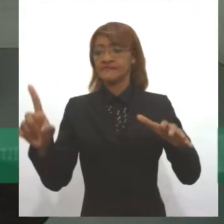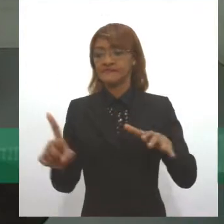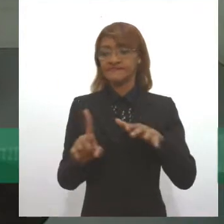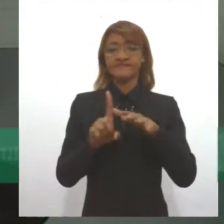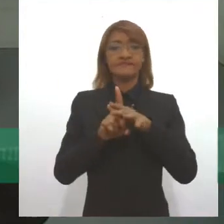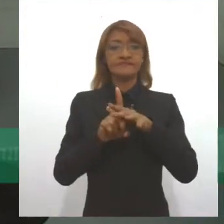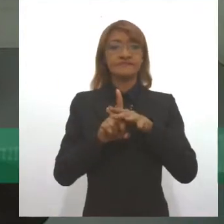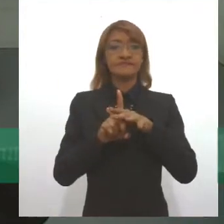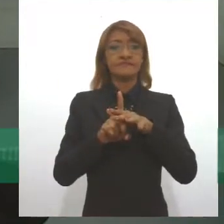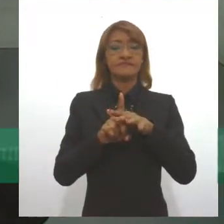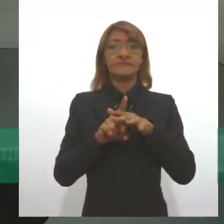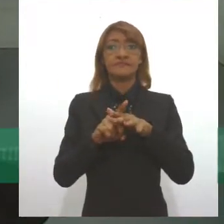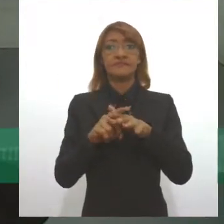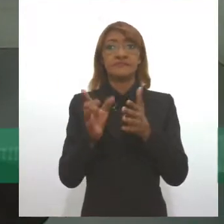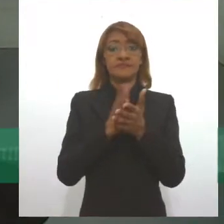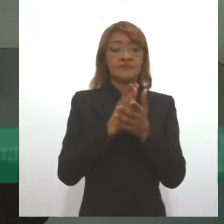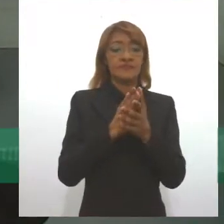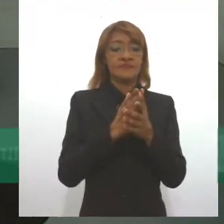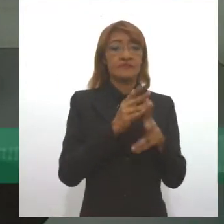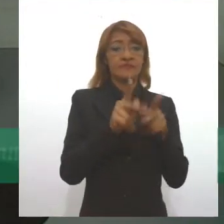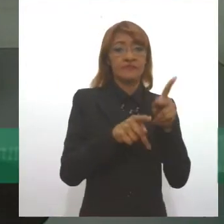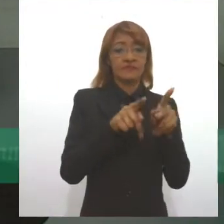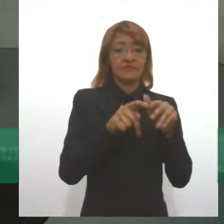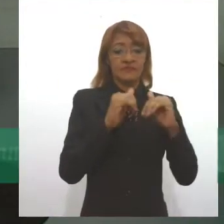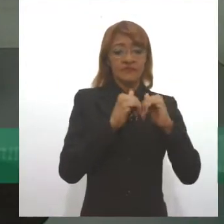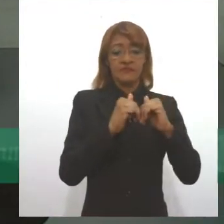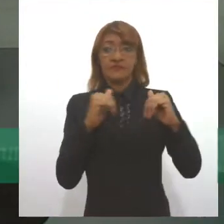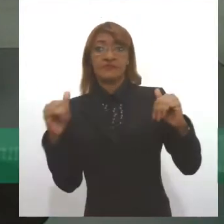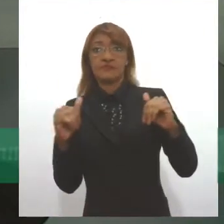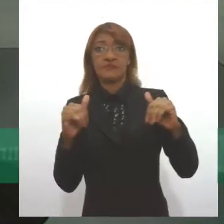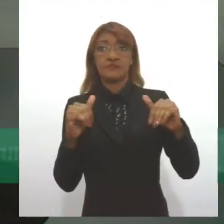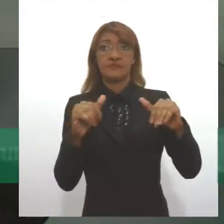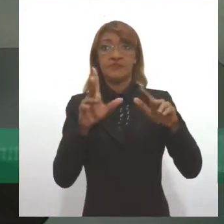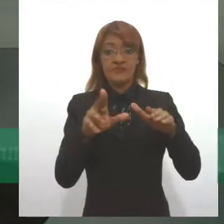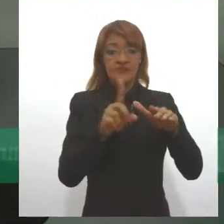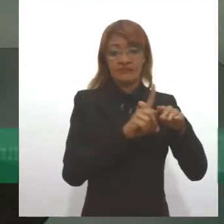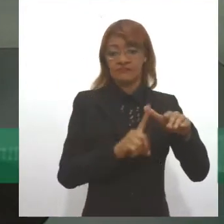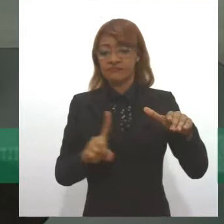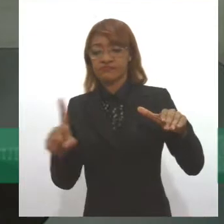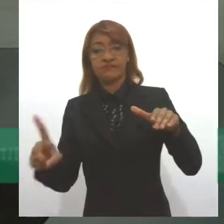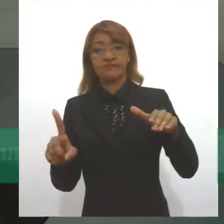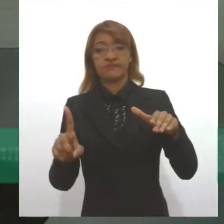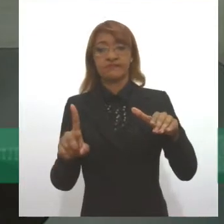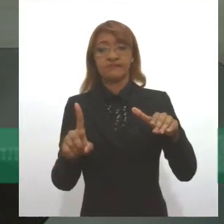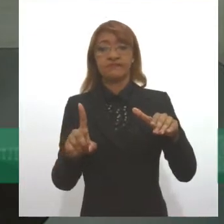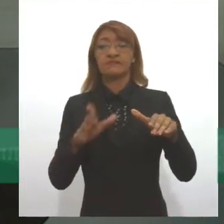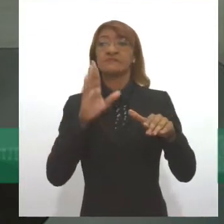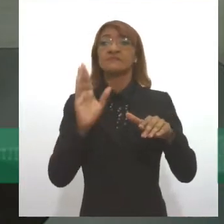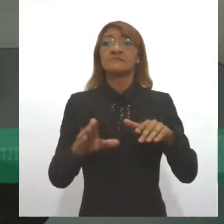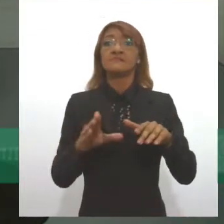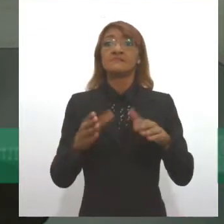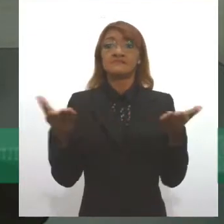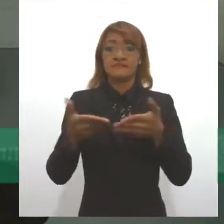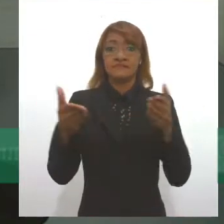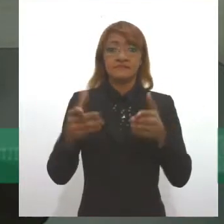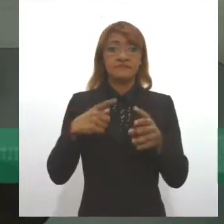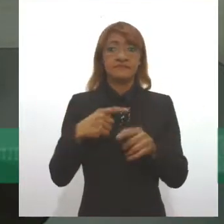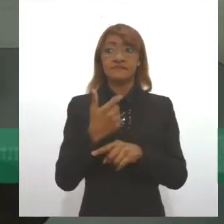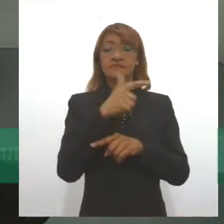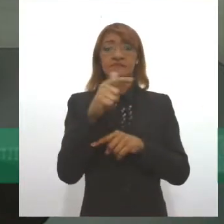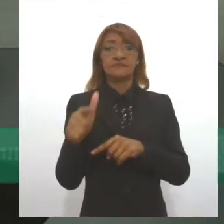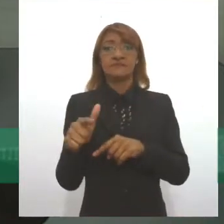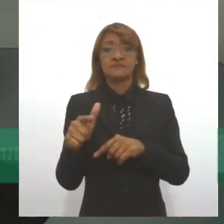temos aquela parcela da população que é excluída das políticas públicas e dentro dessa parcela de excluídos, nós temos aqueles que são ainda